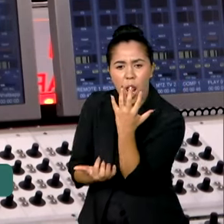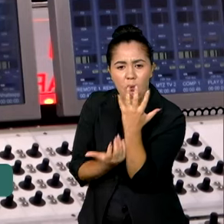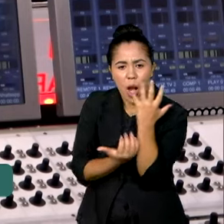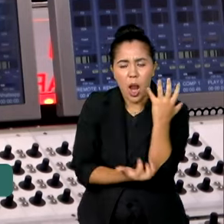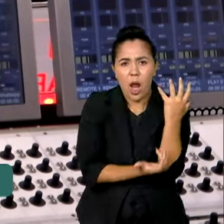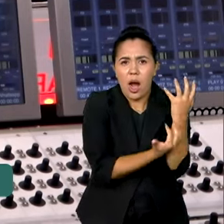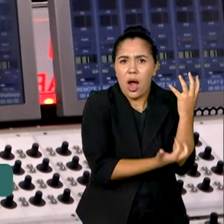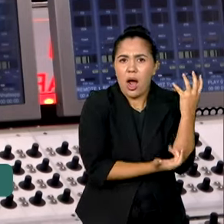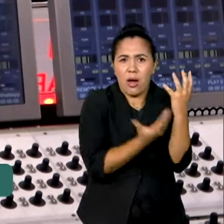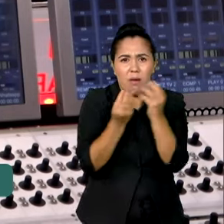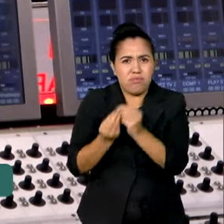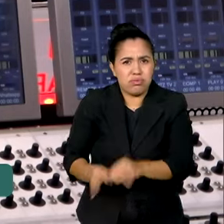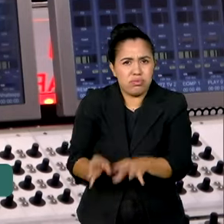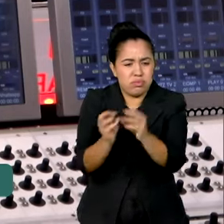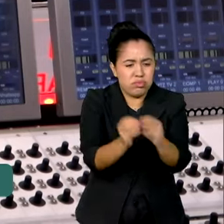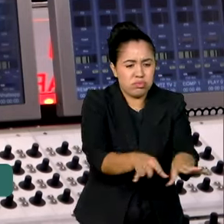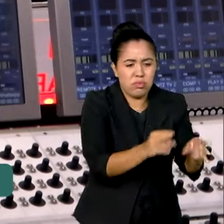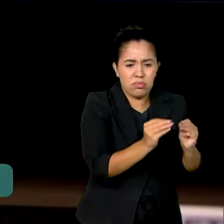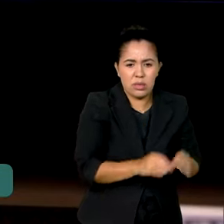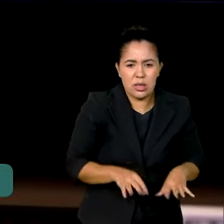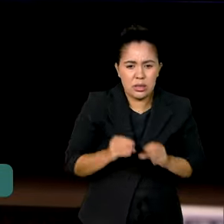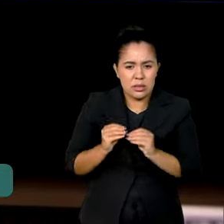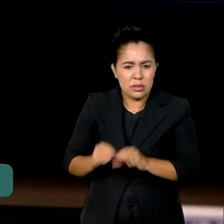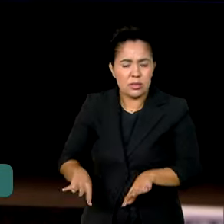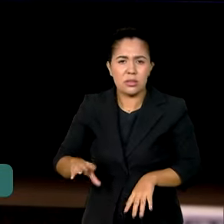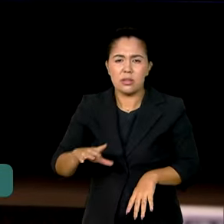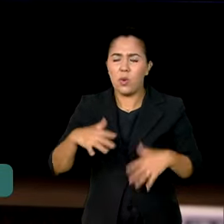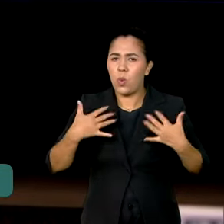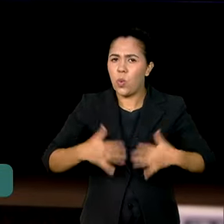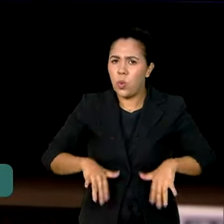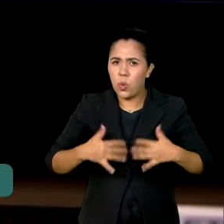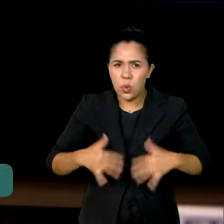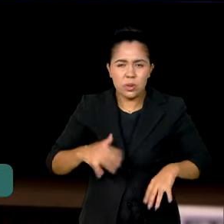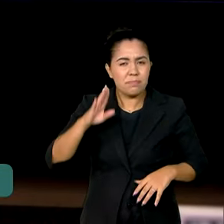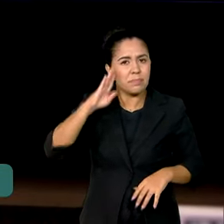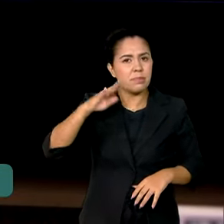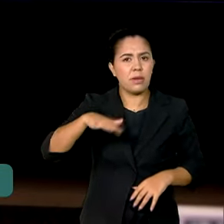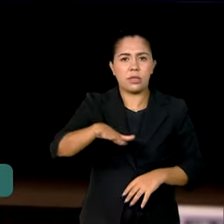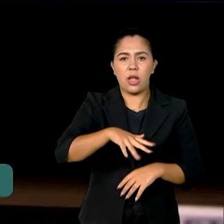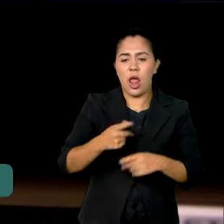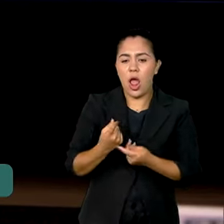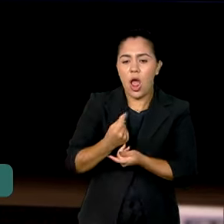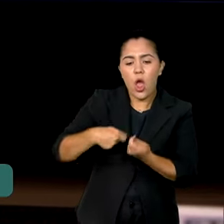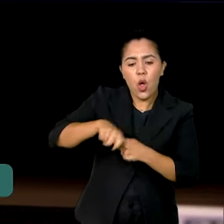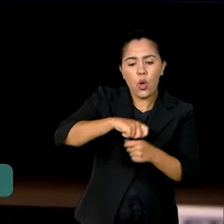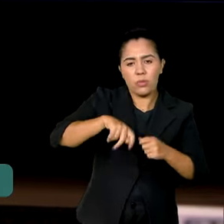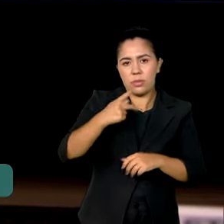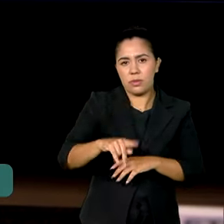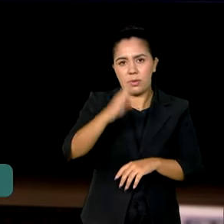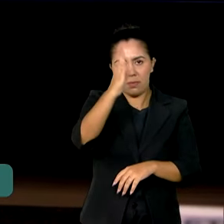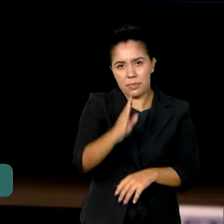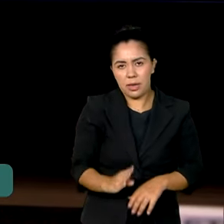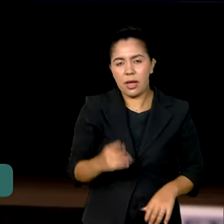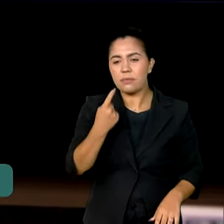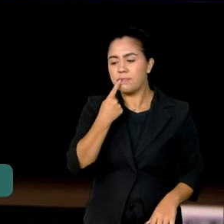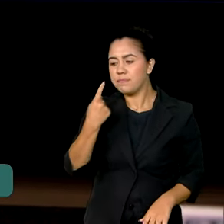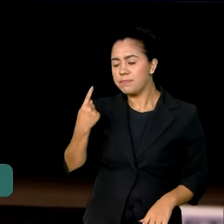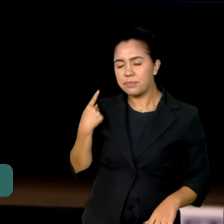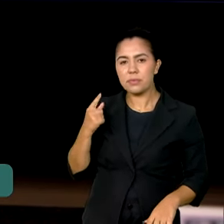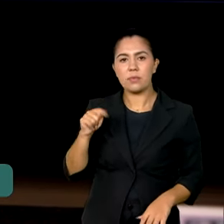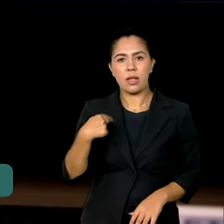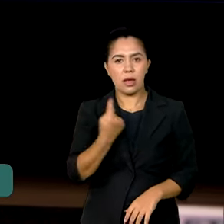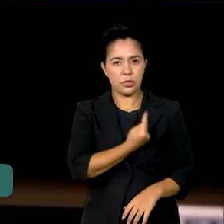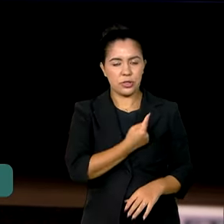sendo queimadas, dizimadas, com grande prejuízo para a economia brasileira. Nós acabamos de mandar para